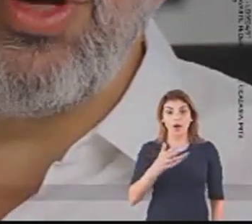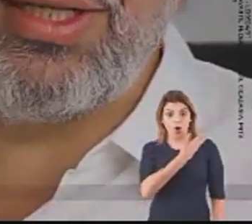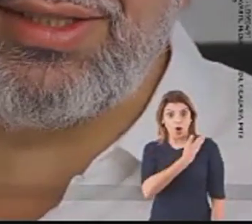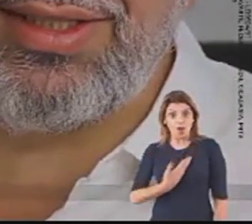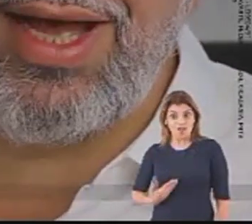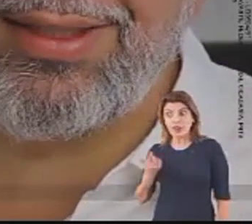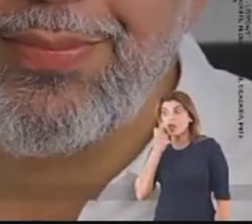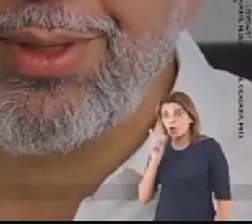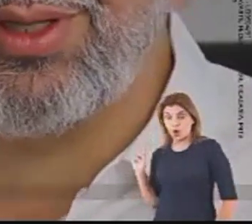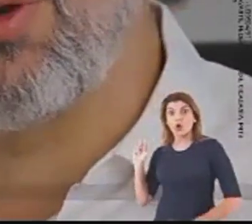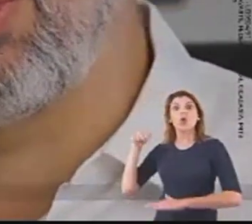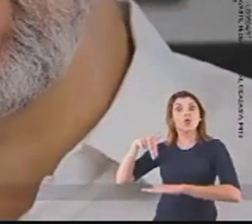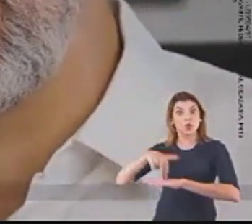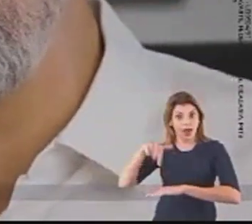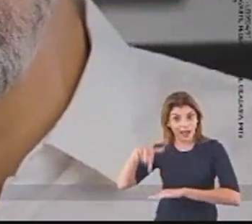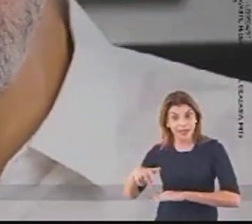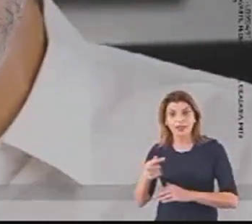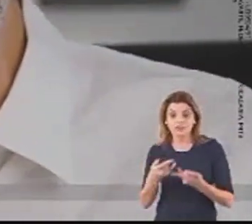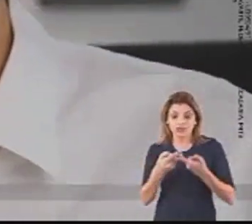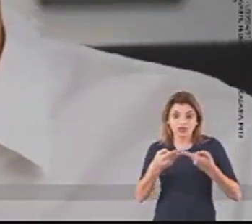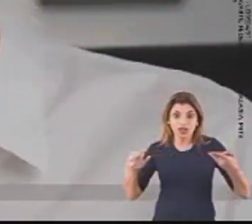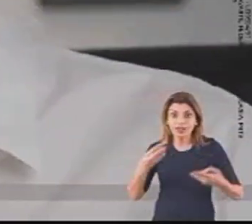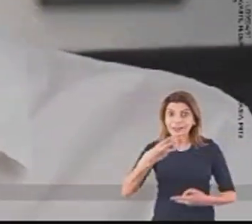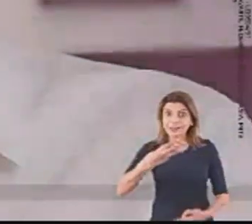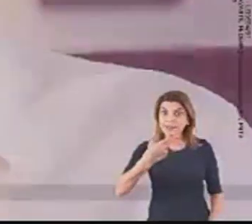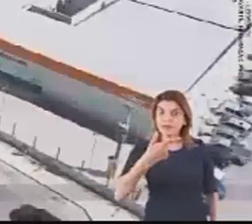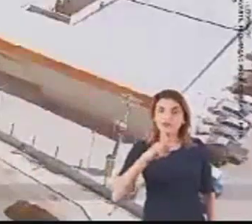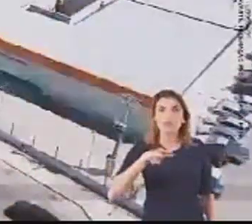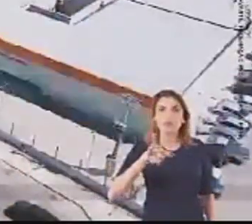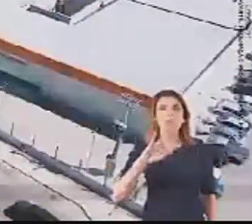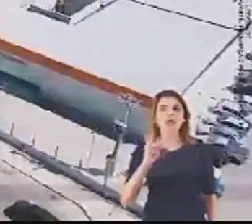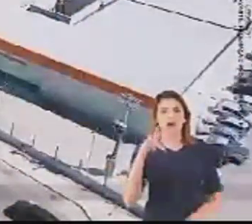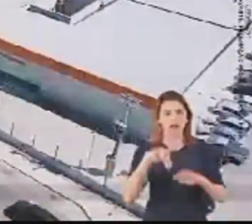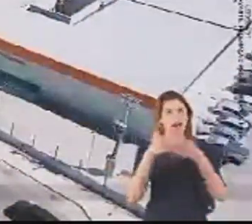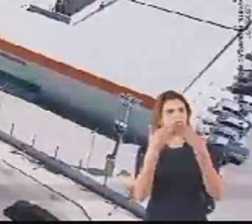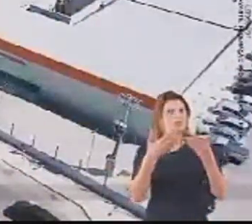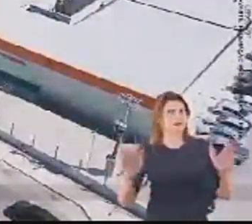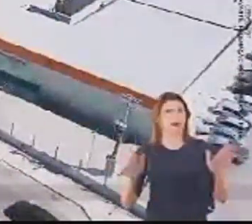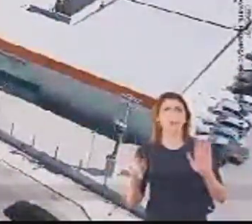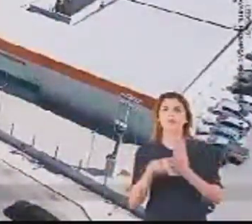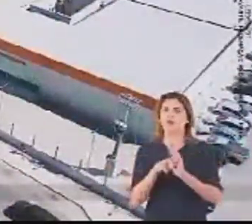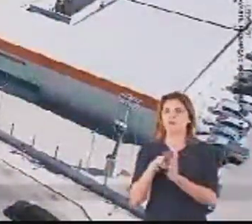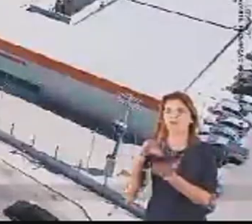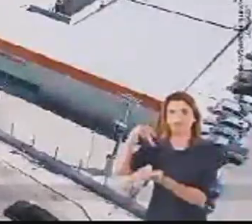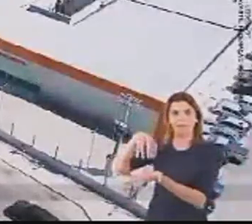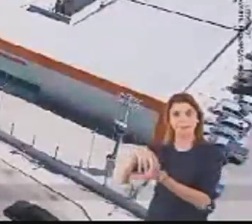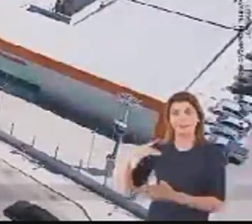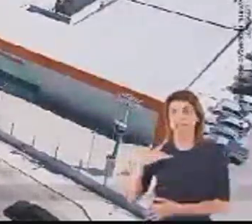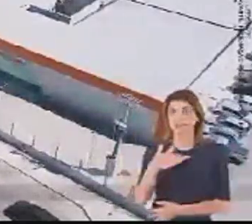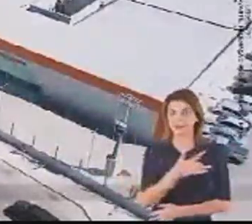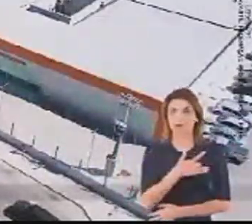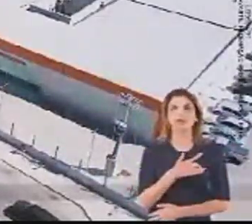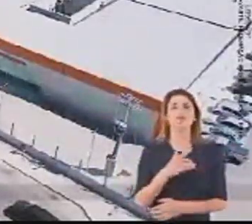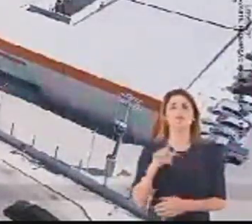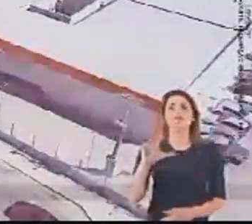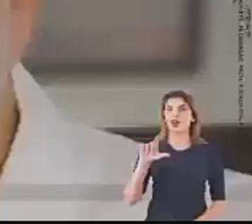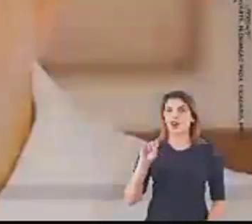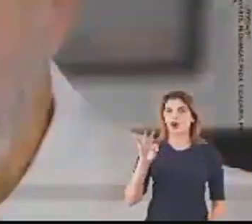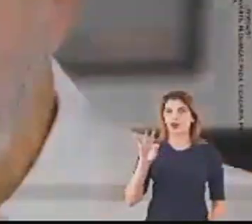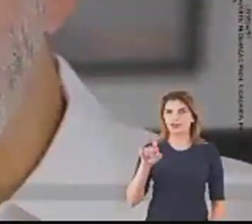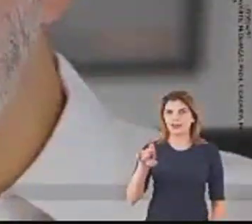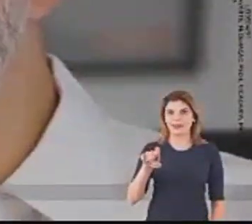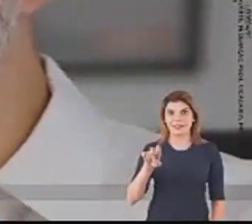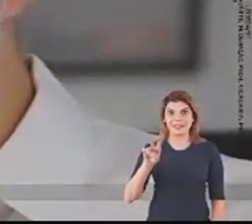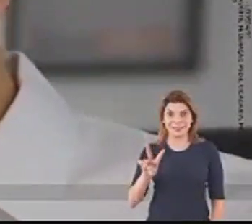governador aqui na cidade, e dei um cheque de 32 milhões para lançarmos o maior complexo de saúde do lote 15. Enfim,